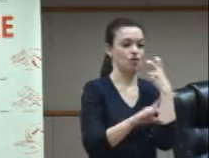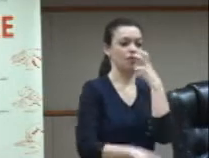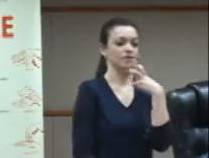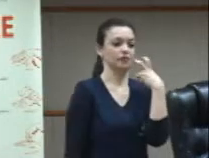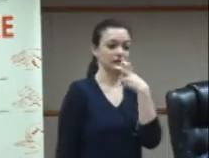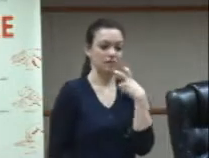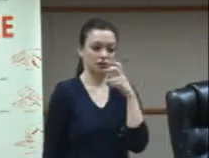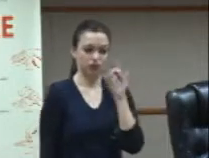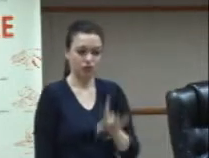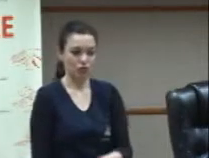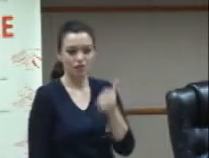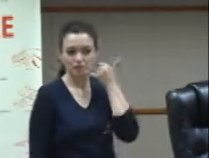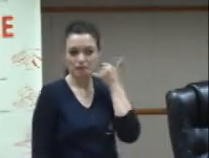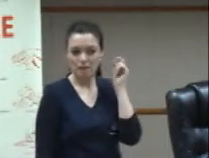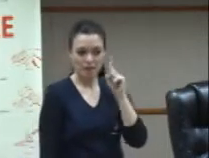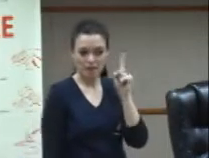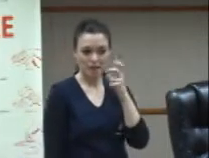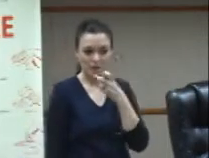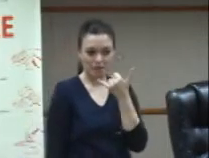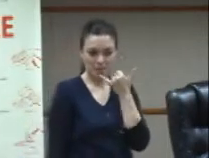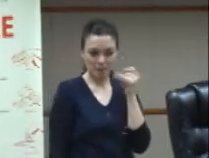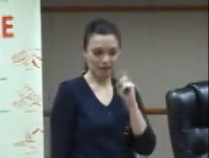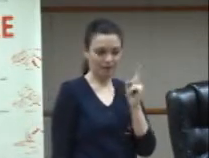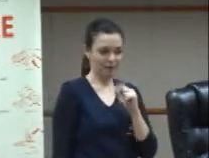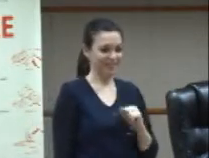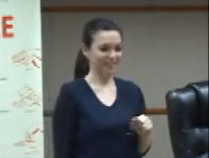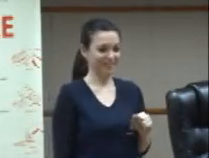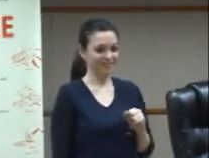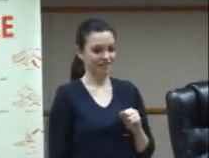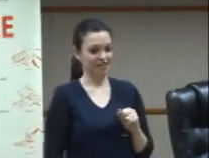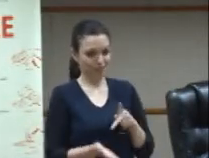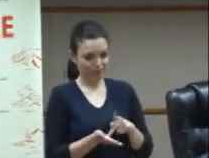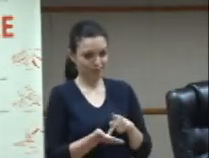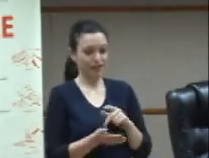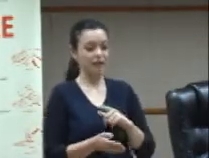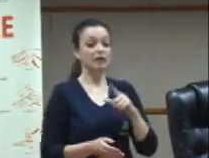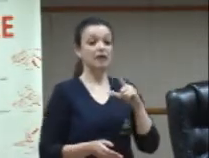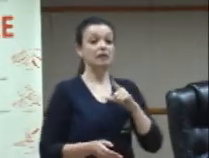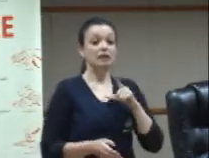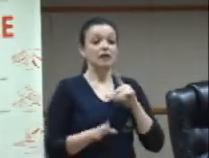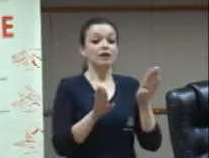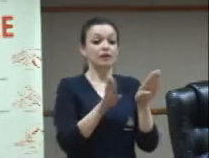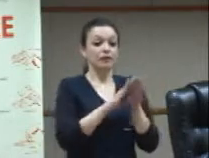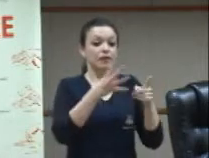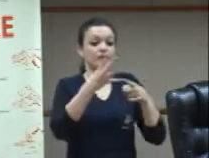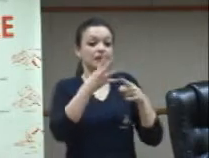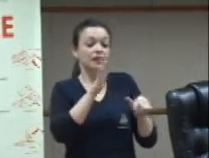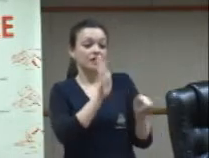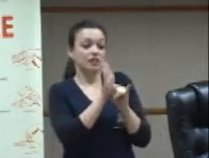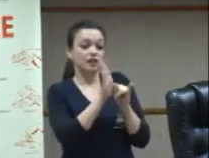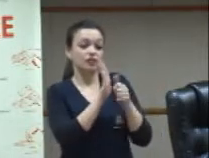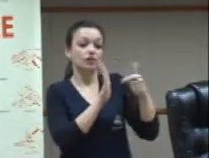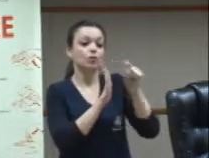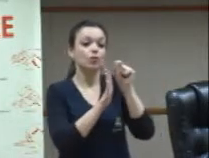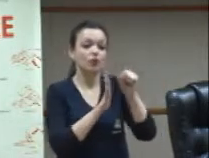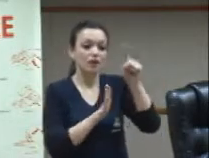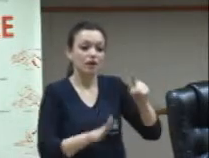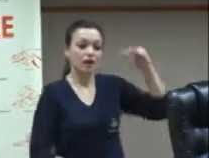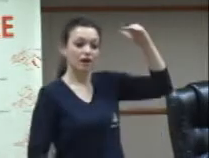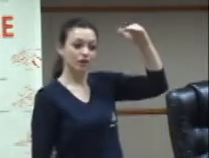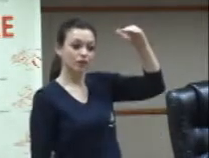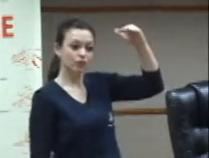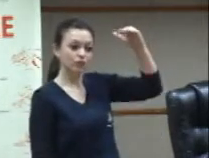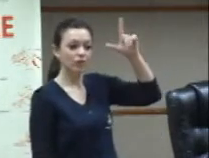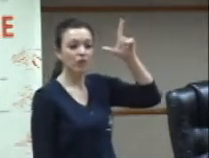oralizada é verdade você é bem oralizada nós temos os ensurdecidos que são as pessoas embargador que ficarão